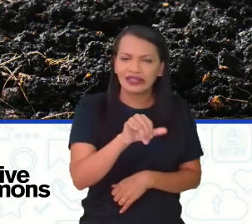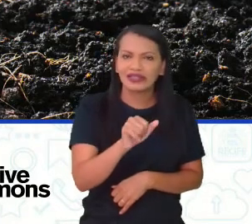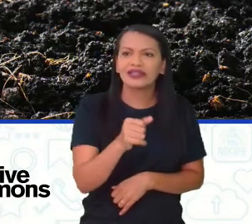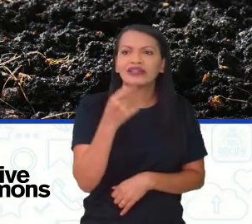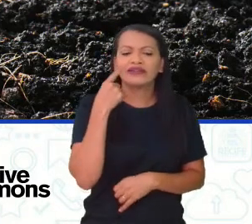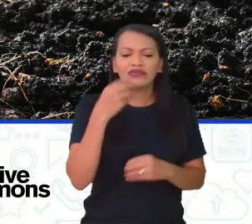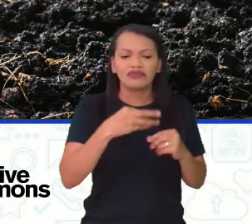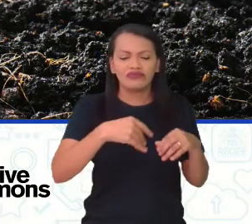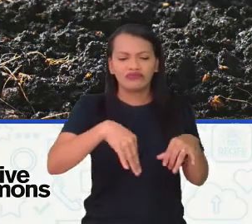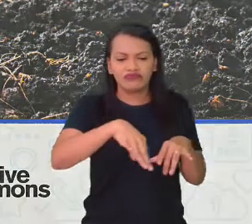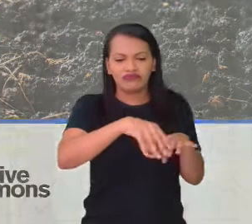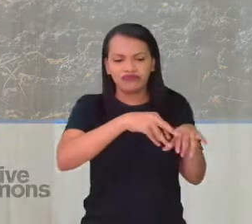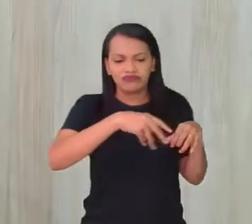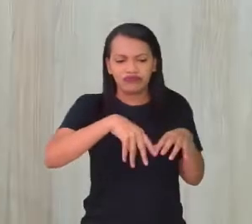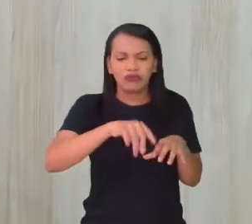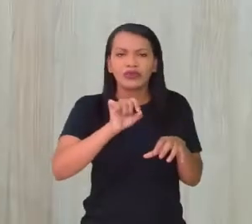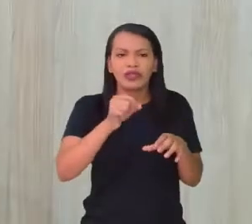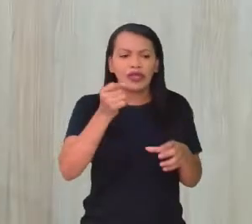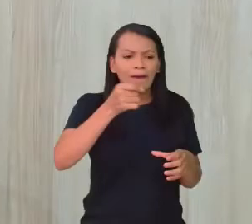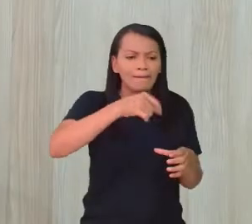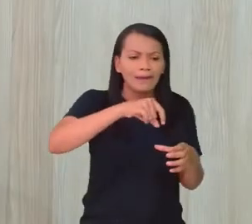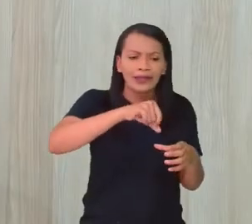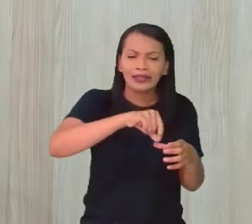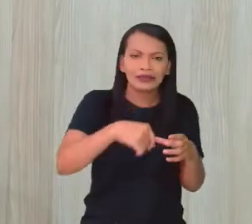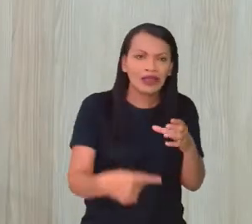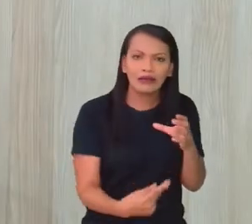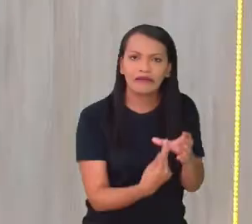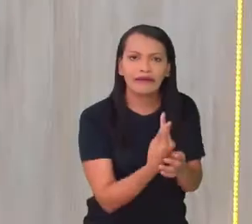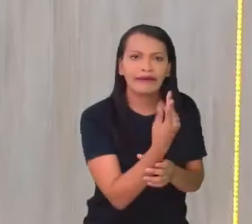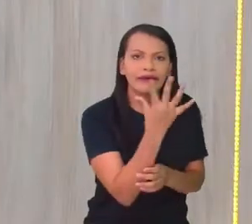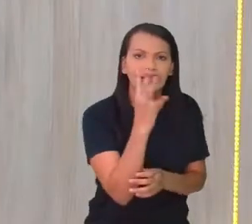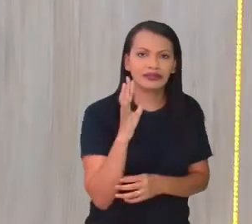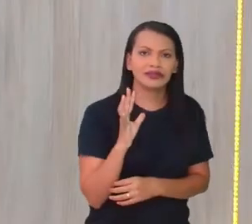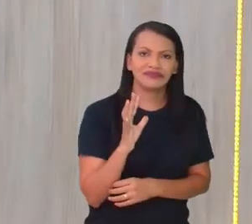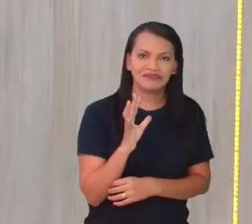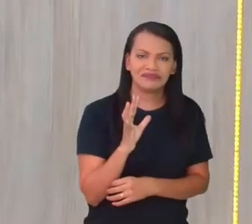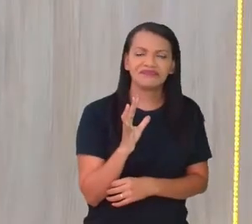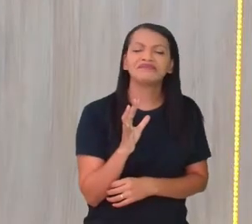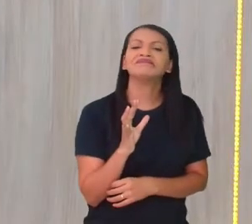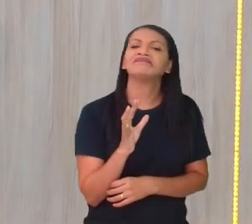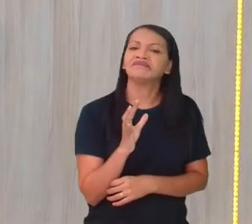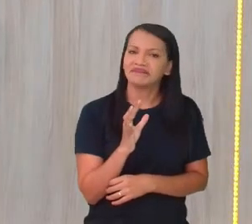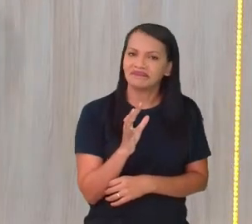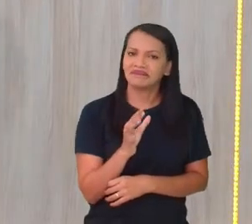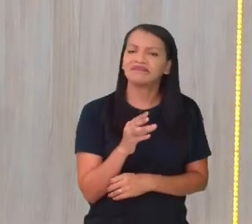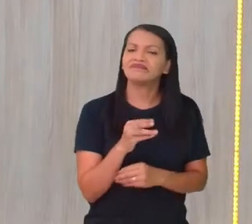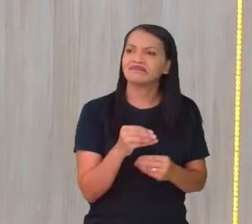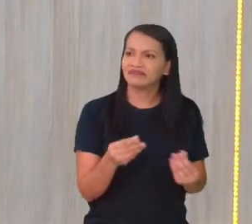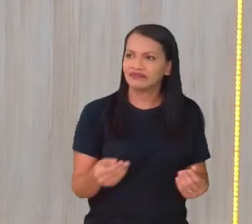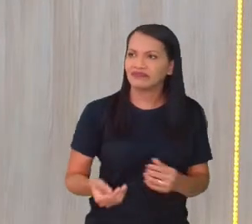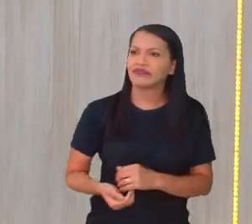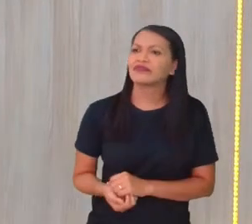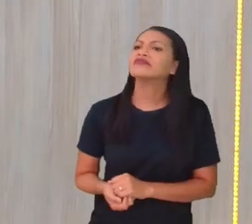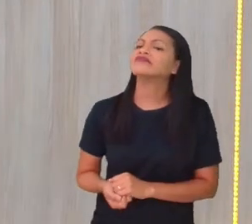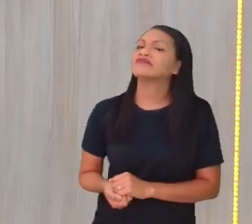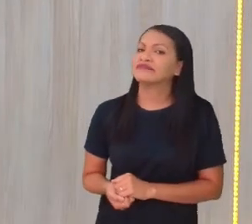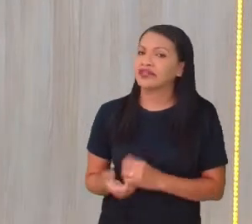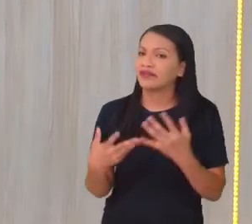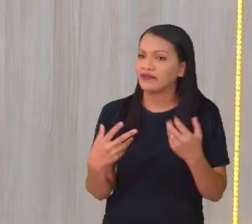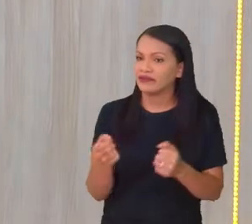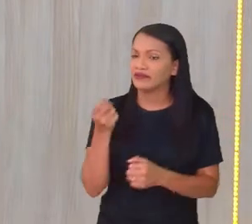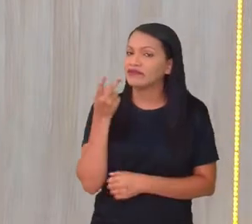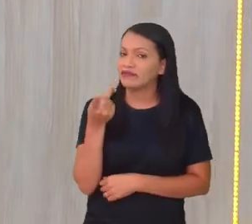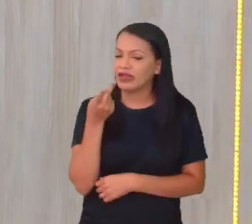Aquela bem fértil, que o que planta dá. O que planta dá. A chamada... Enfim, já tinha que falar sobre ela, né?